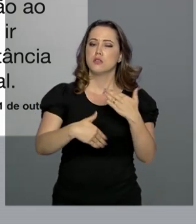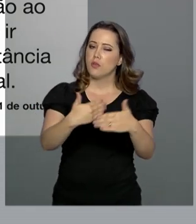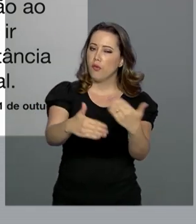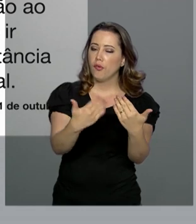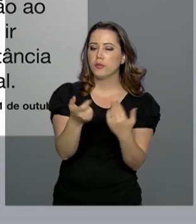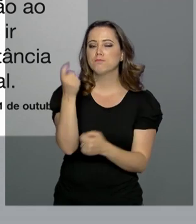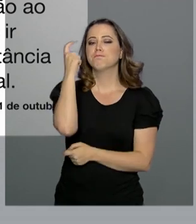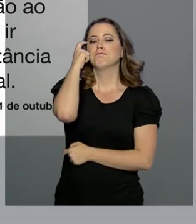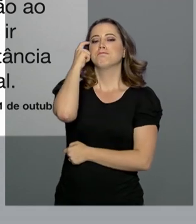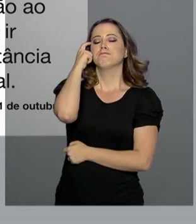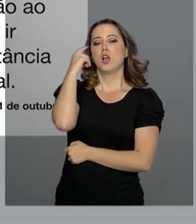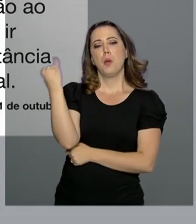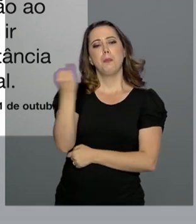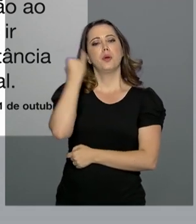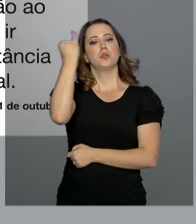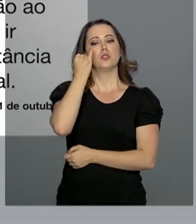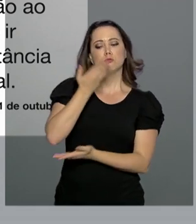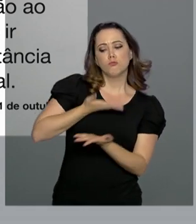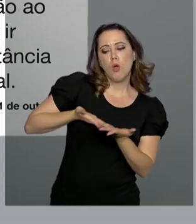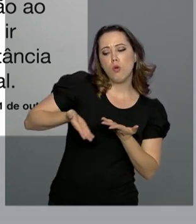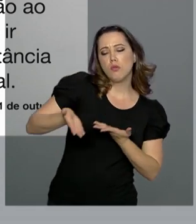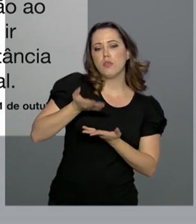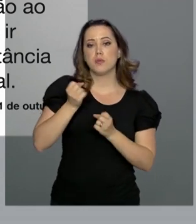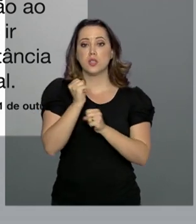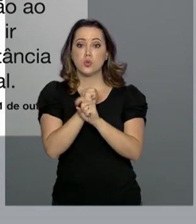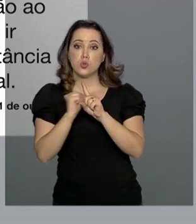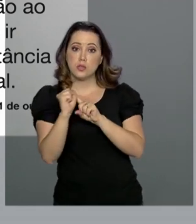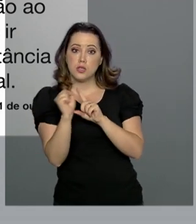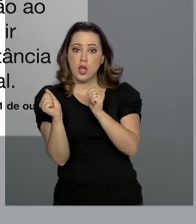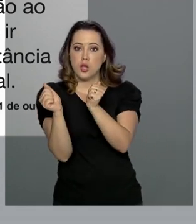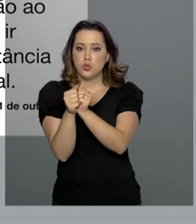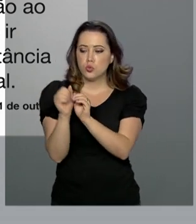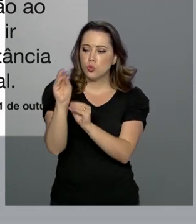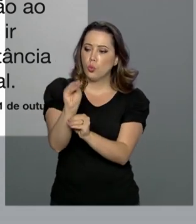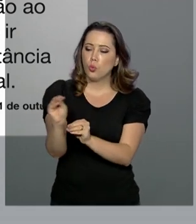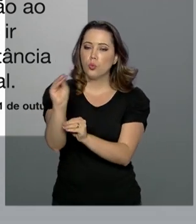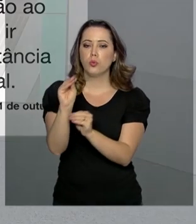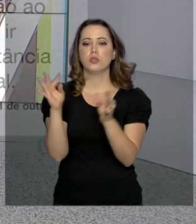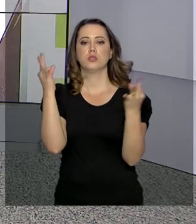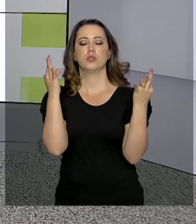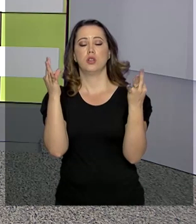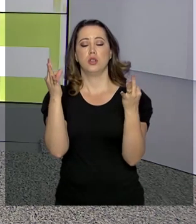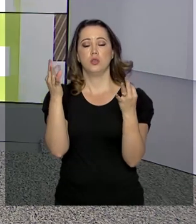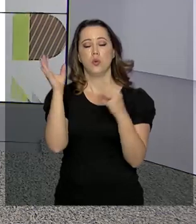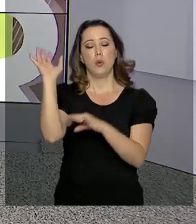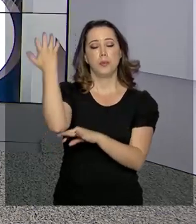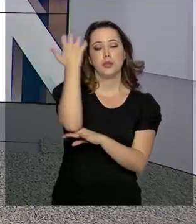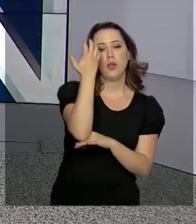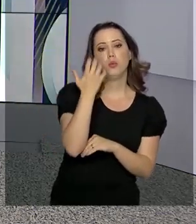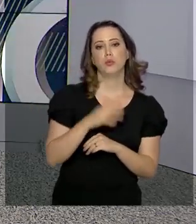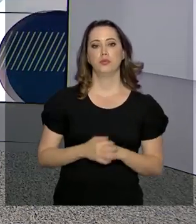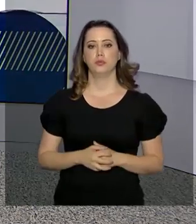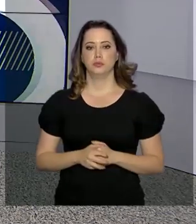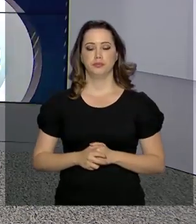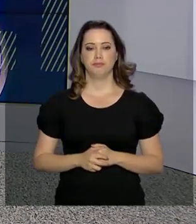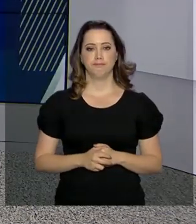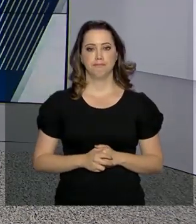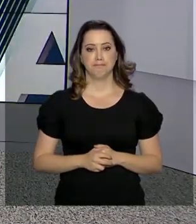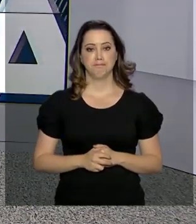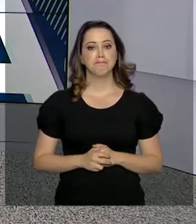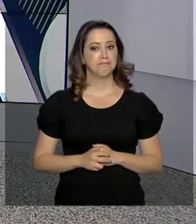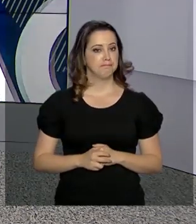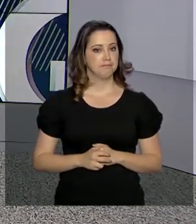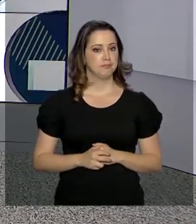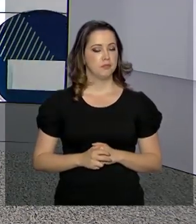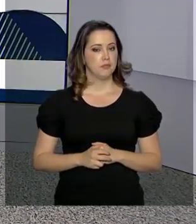noção da importância do envolvimento social com a preservação ambiental. Desde maio deste ano, com o Saúde